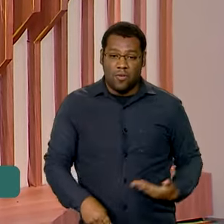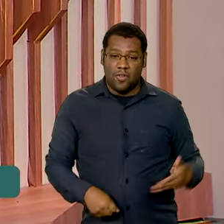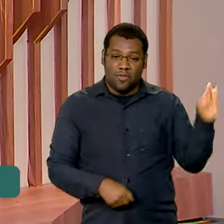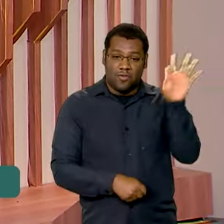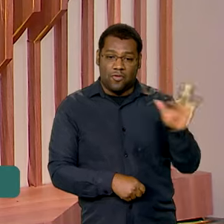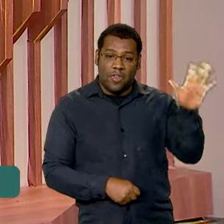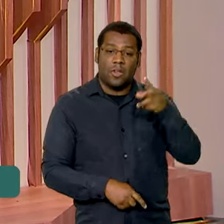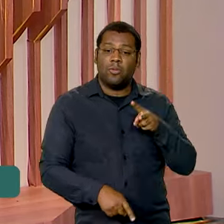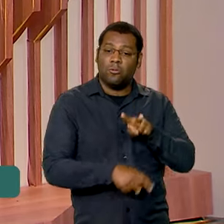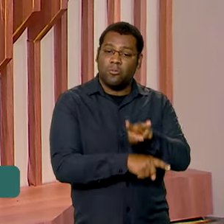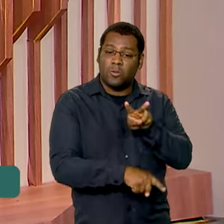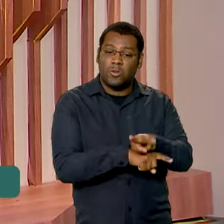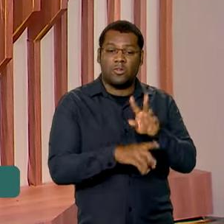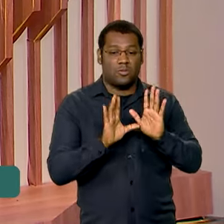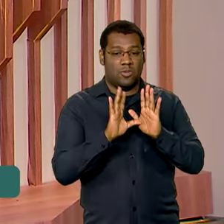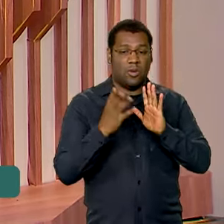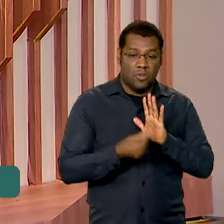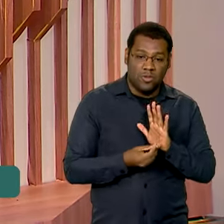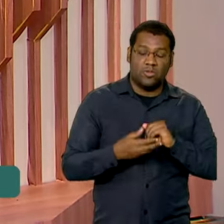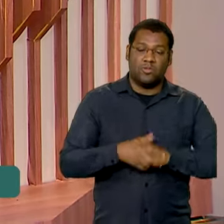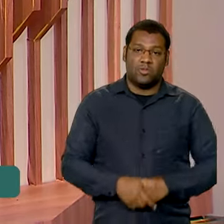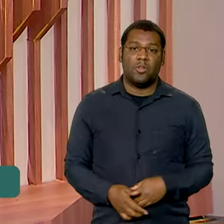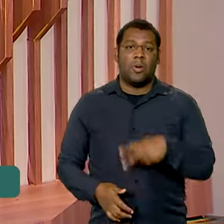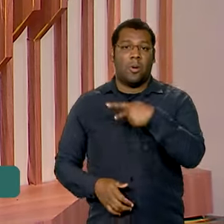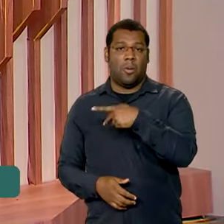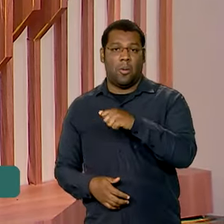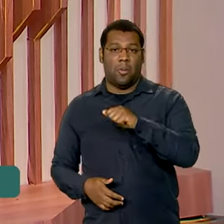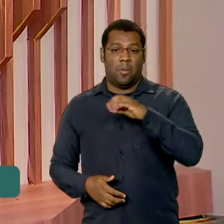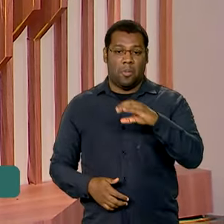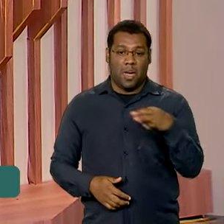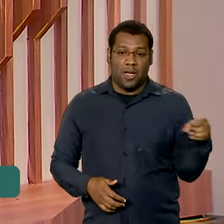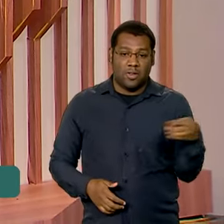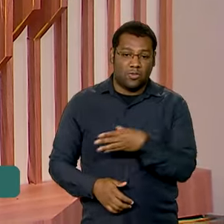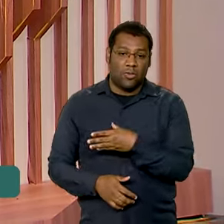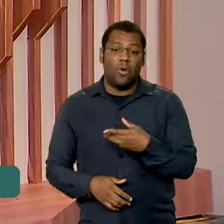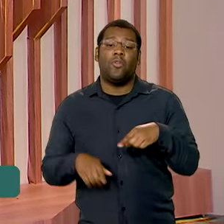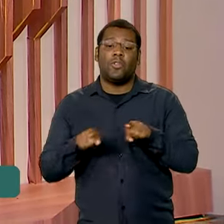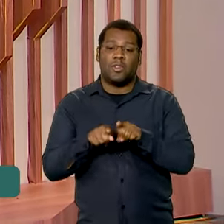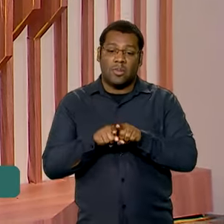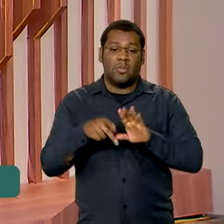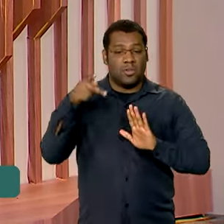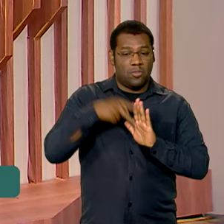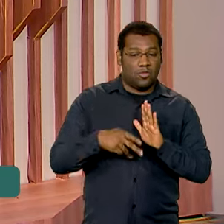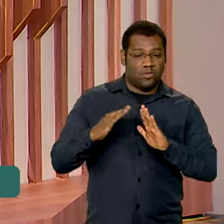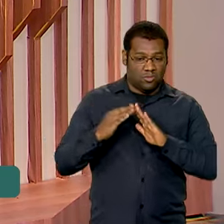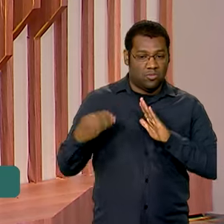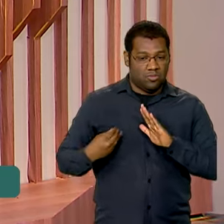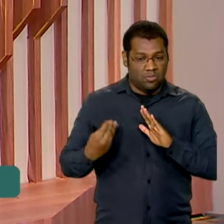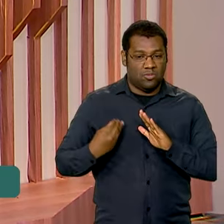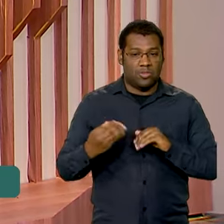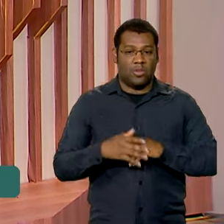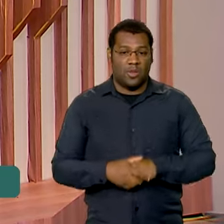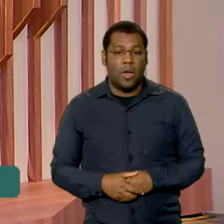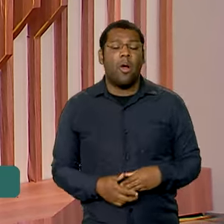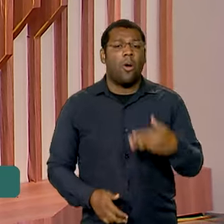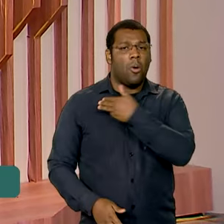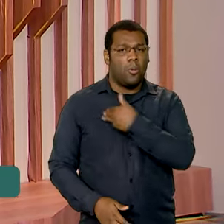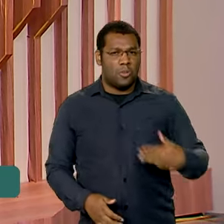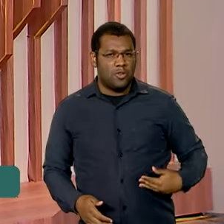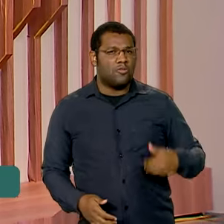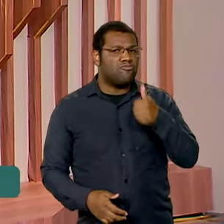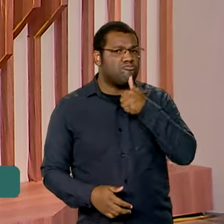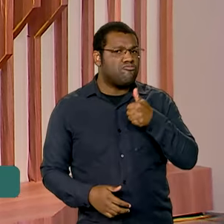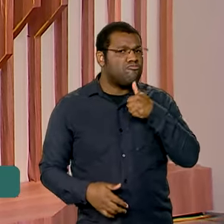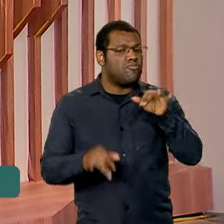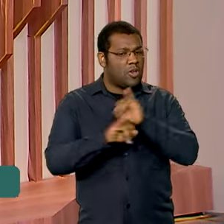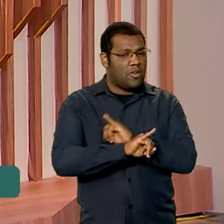a disponibilidade de recursos do novo PAC e do novo Minha Casa Minha Vida. Mas o ministro fez um alerta. Segundo ele,